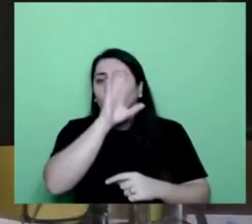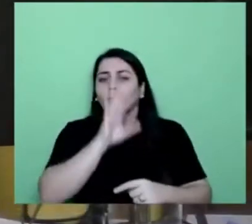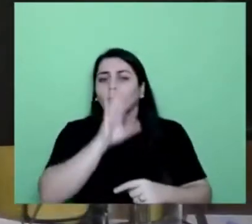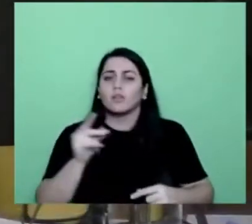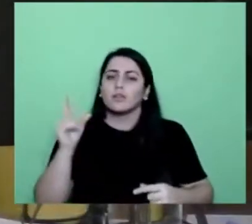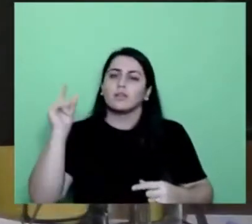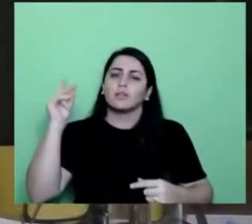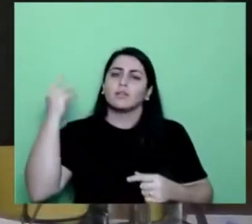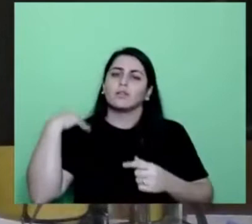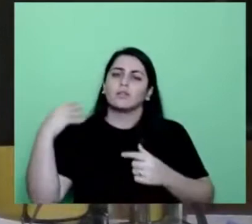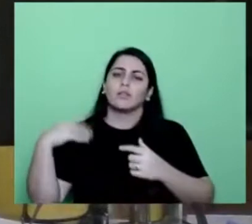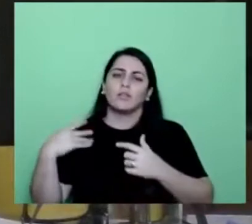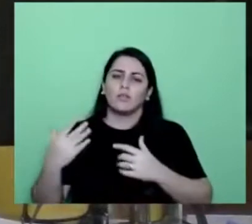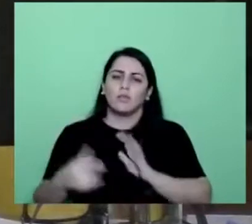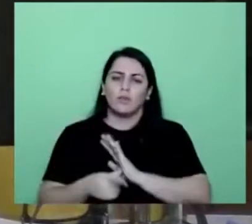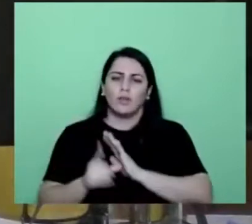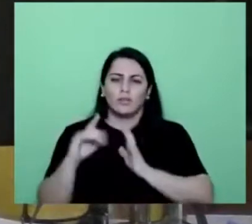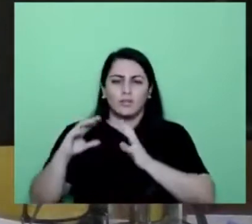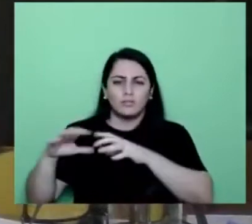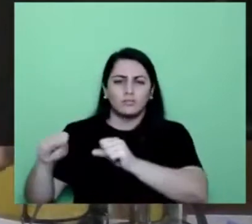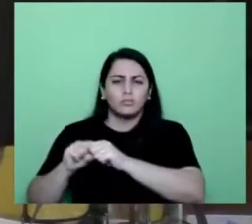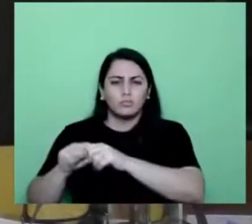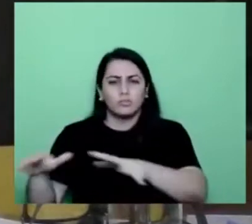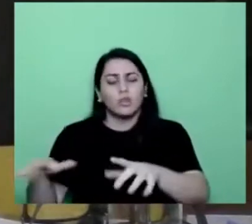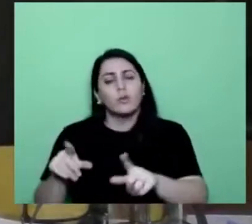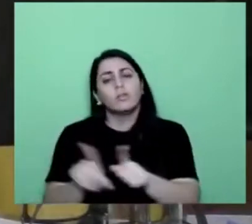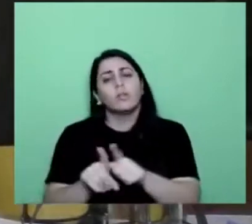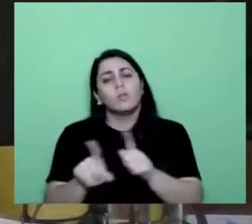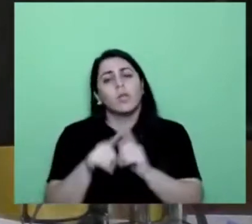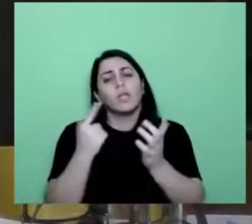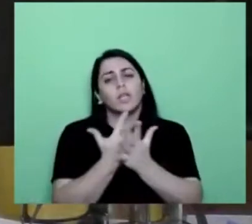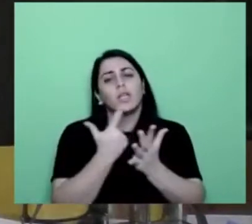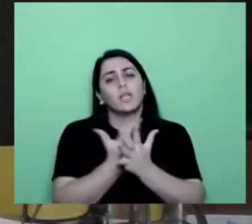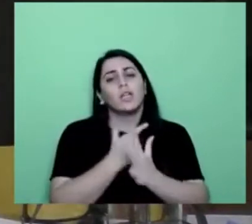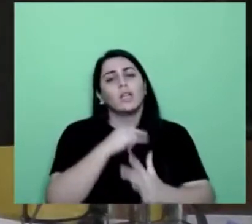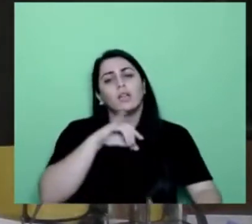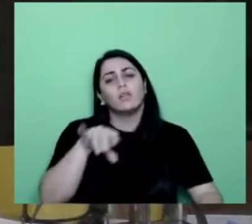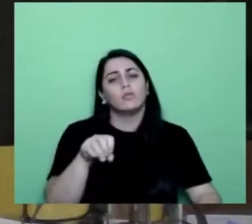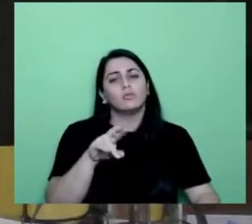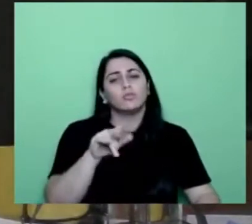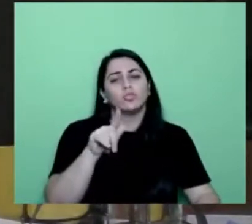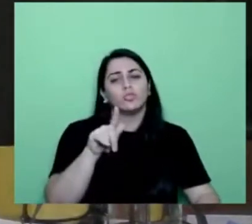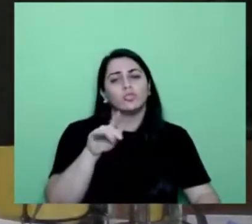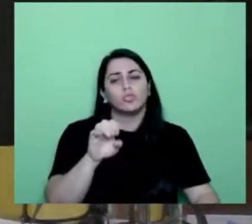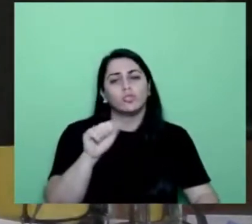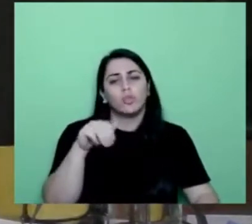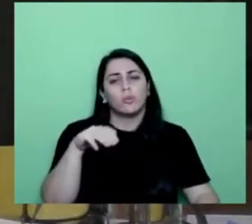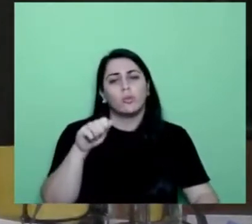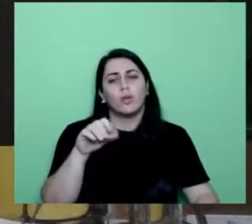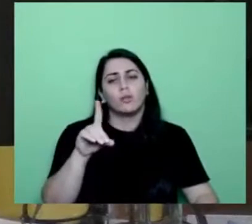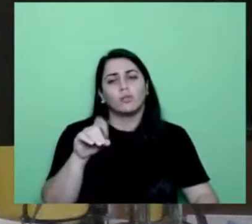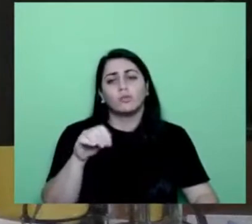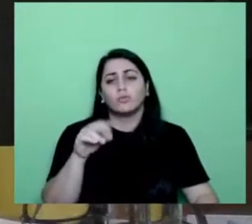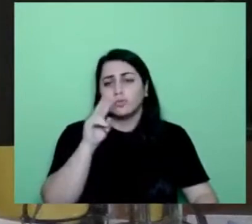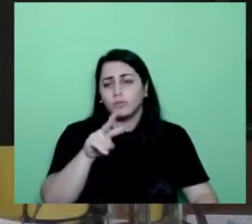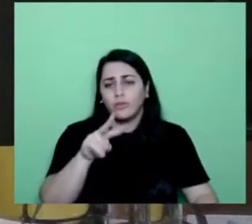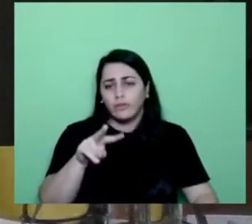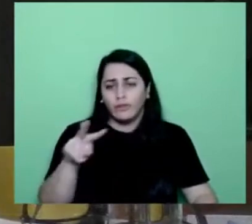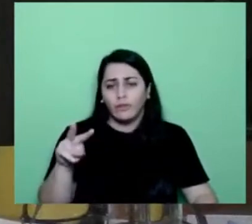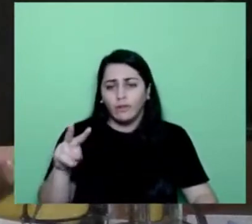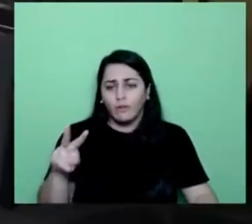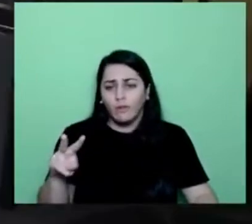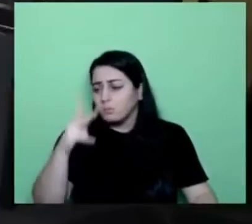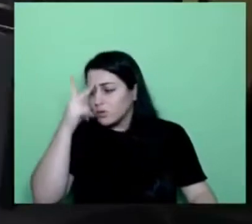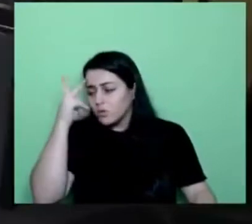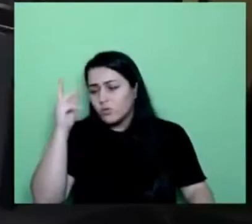Ou, se vocês quiserem, Capitães de Areia, Jorge Amado. Há olho nu e ninguém faz nada. É óbito,